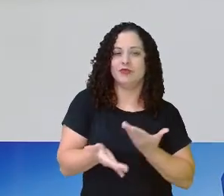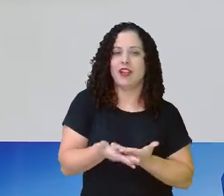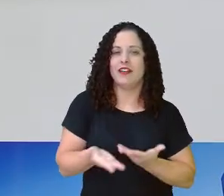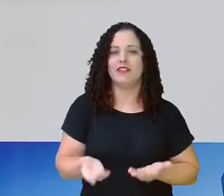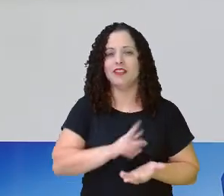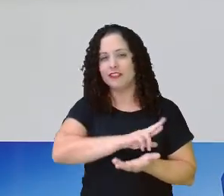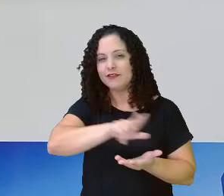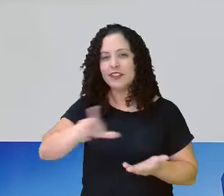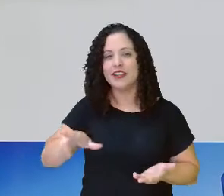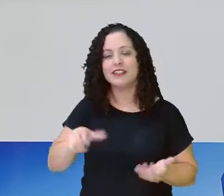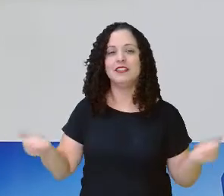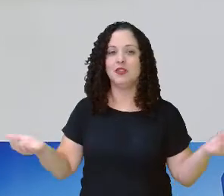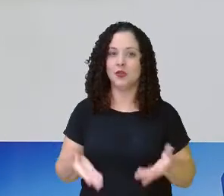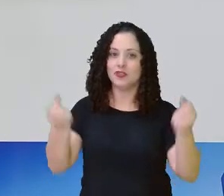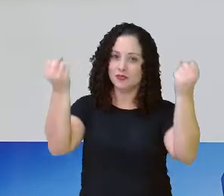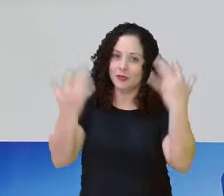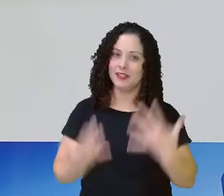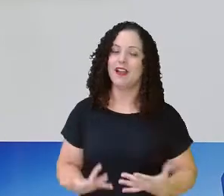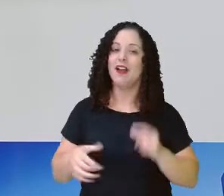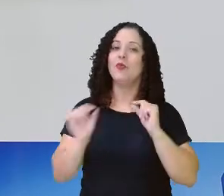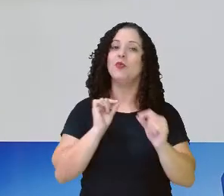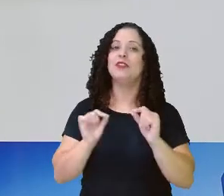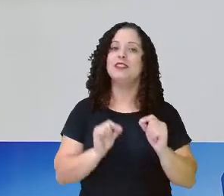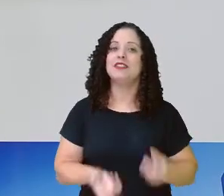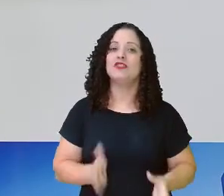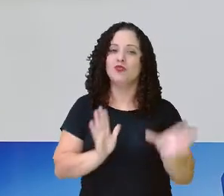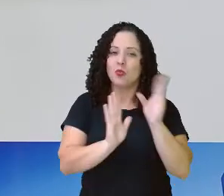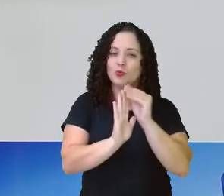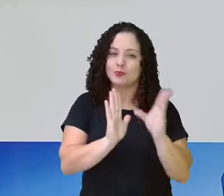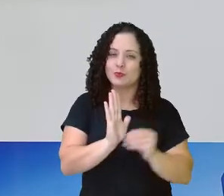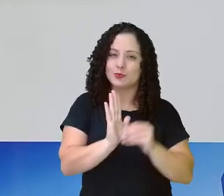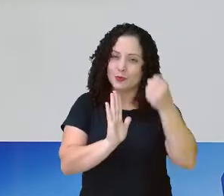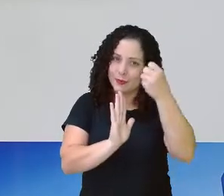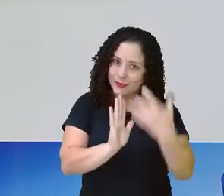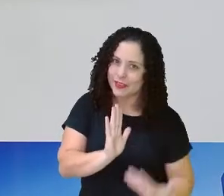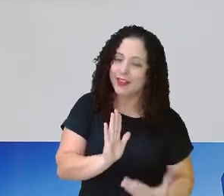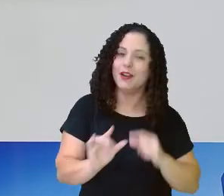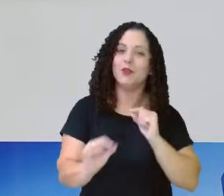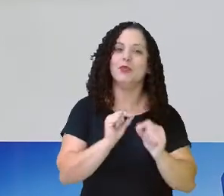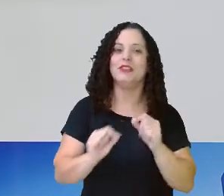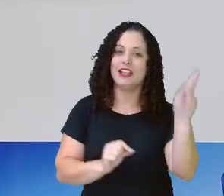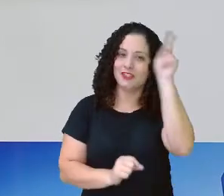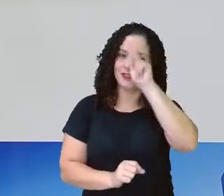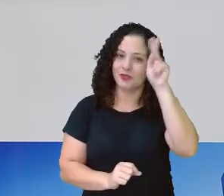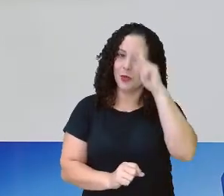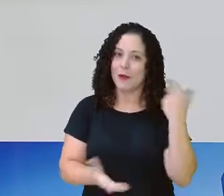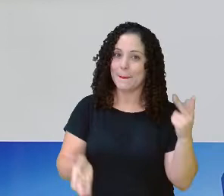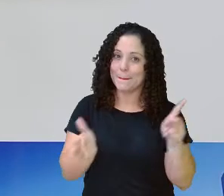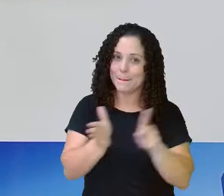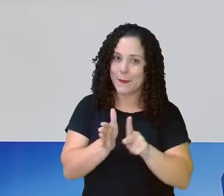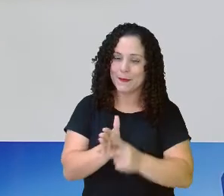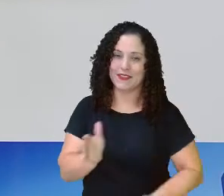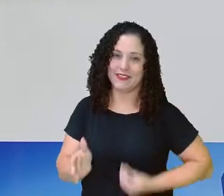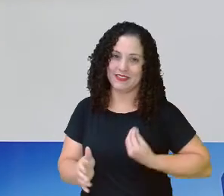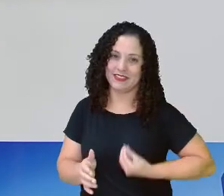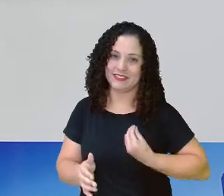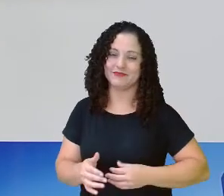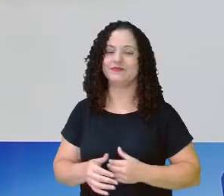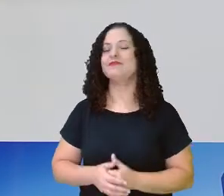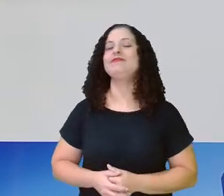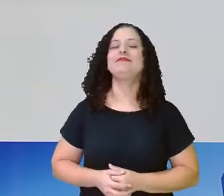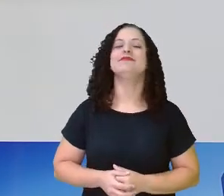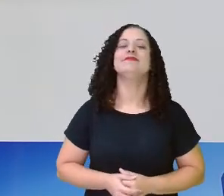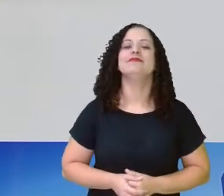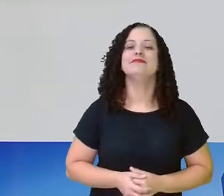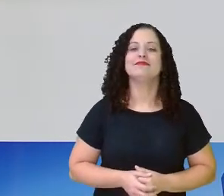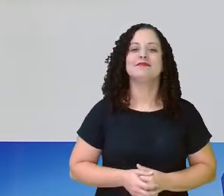falar a respeito de alguns desses registros e vocês vão ver o quanto que a história faz parte do nosso dia a dia. Começamos a